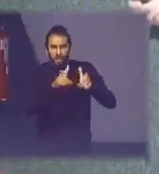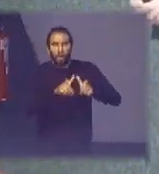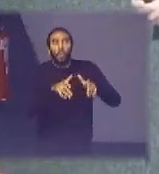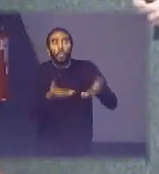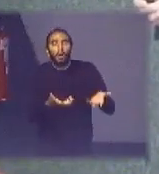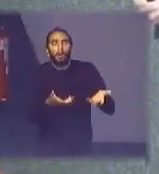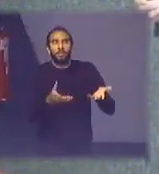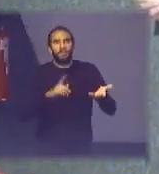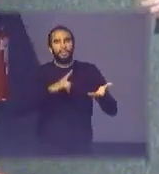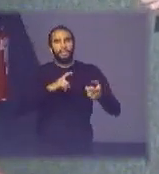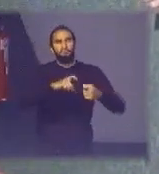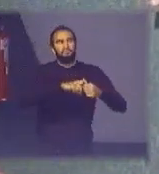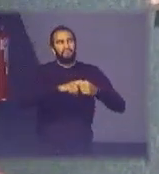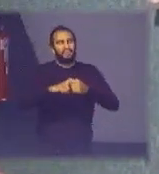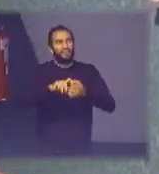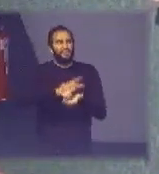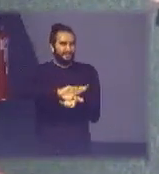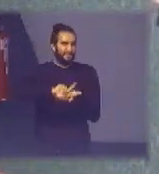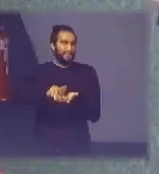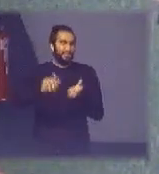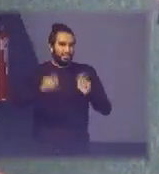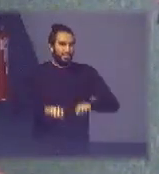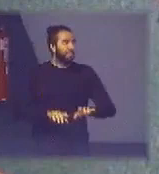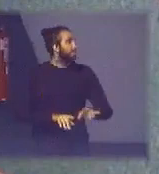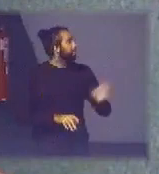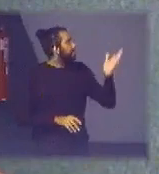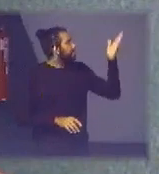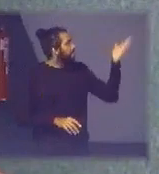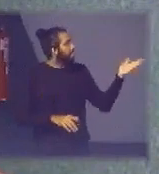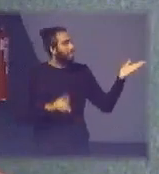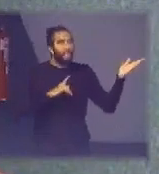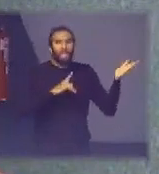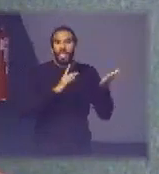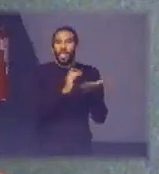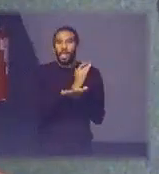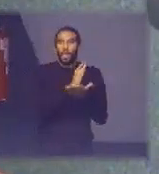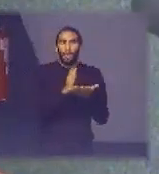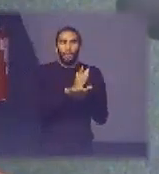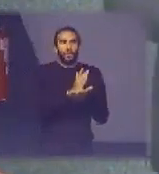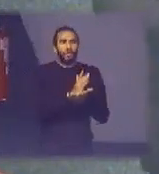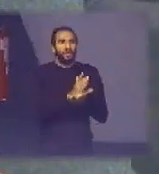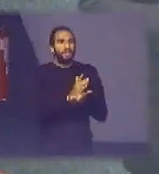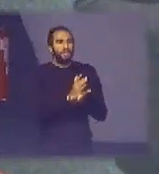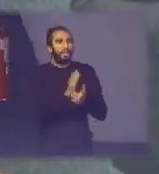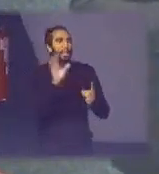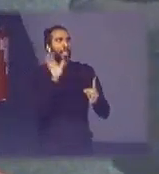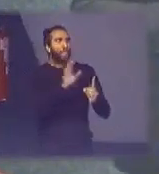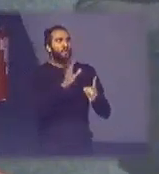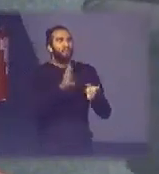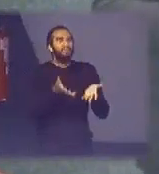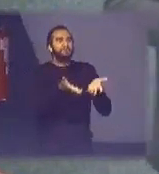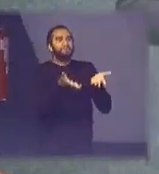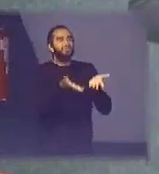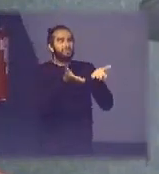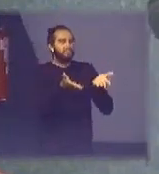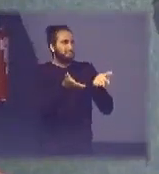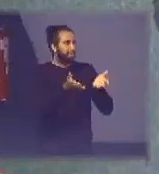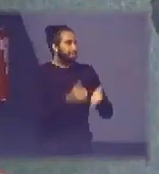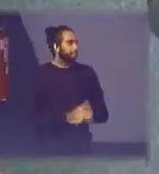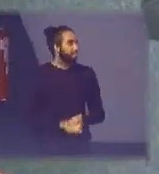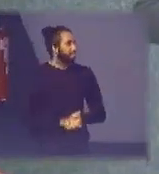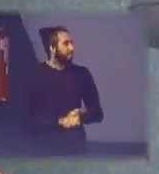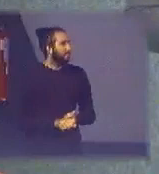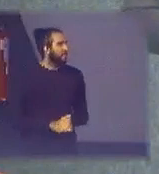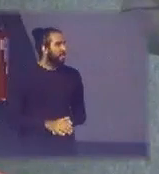parceiros vêm aqui são algumas campanhas apesar do do